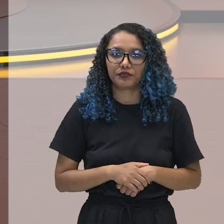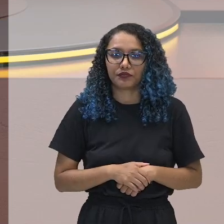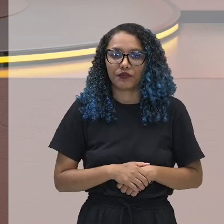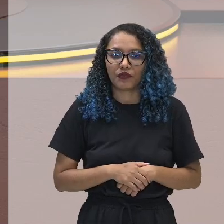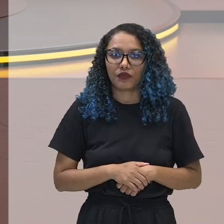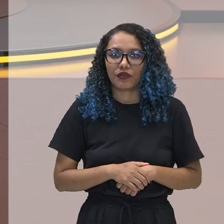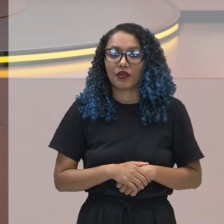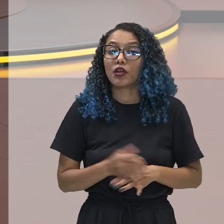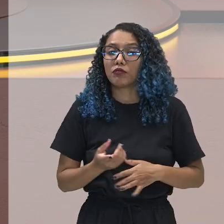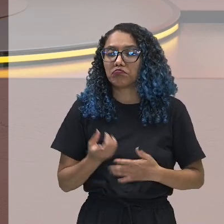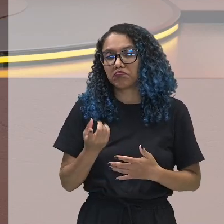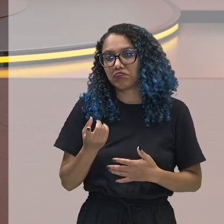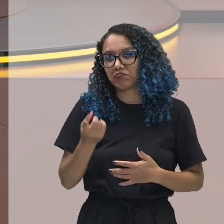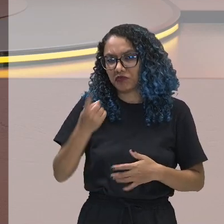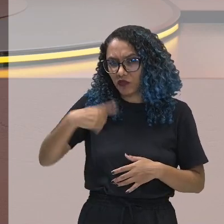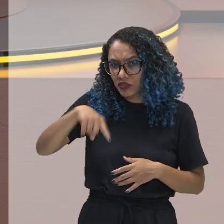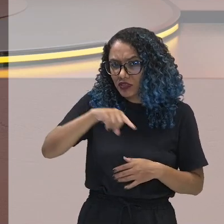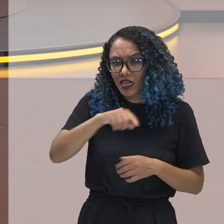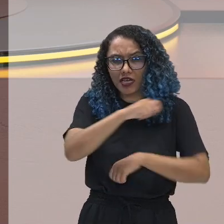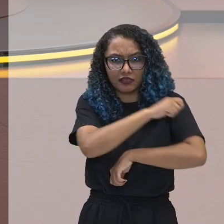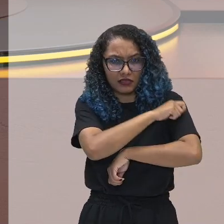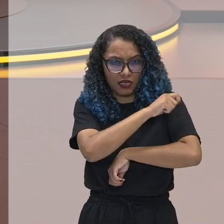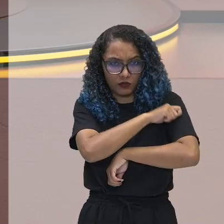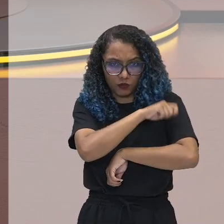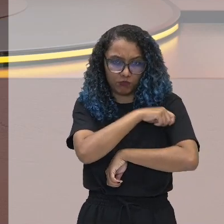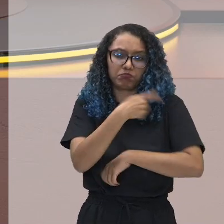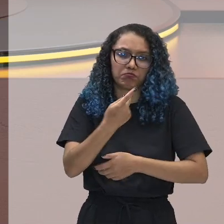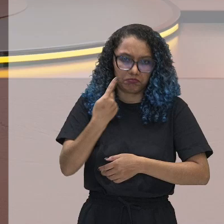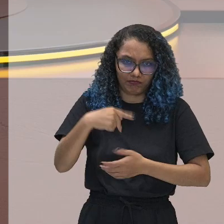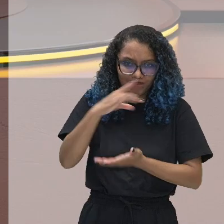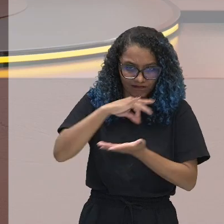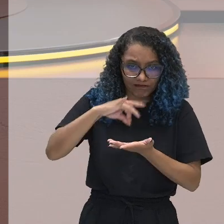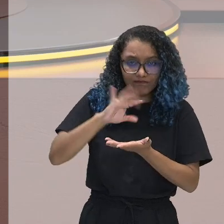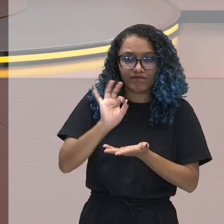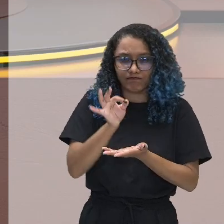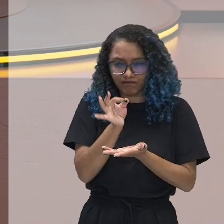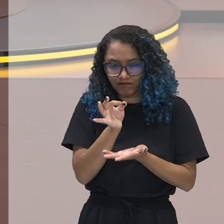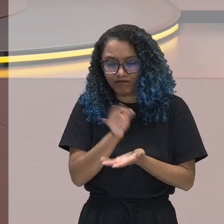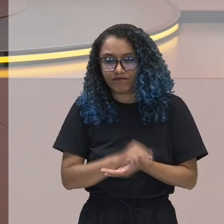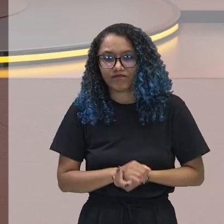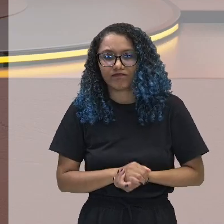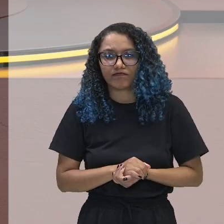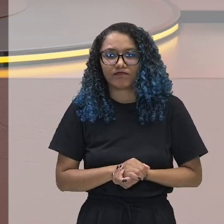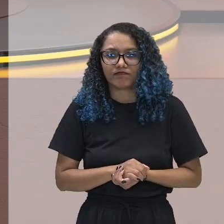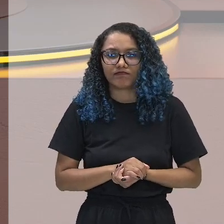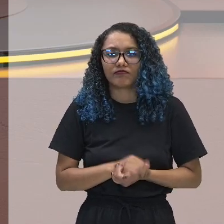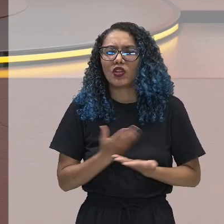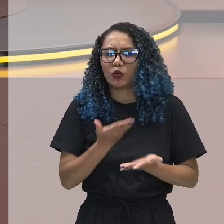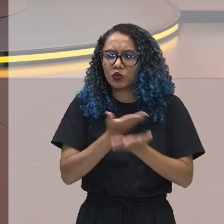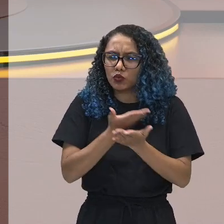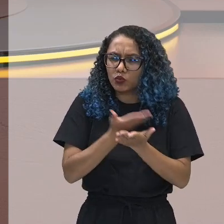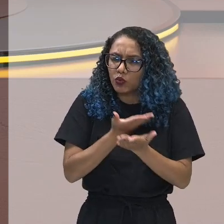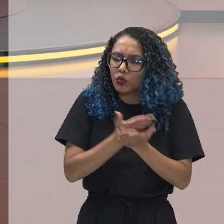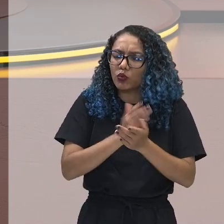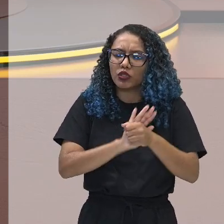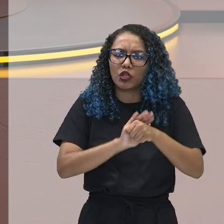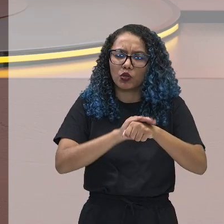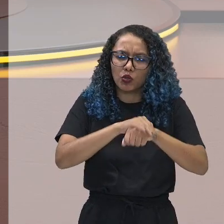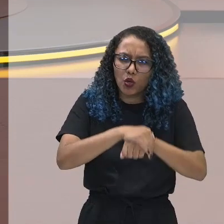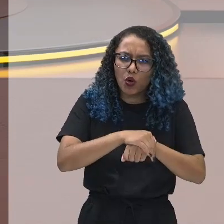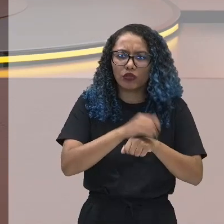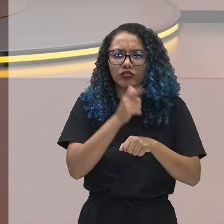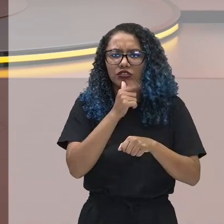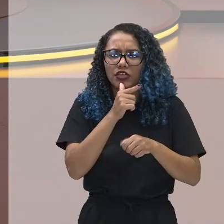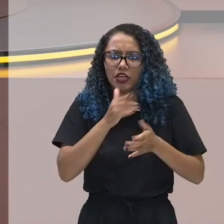vocês que são estudantes aqui do nosso centro de mídias, né? Que estudam à noite, que viajam pelos